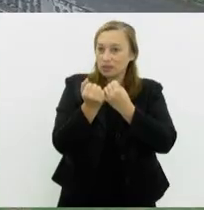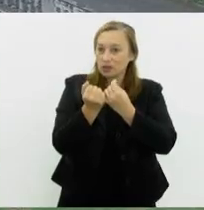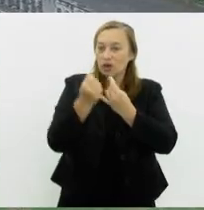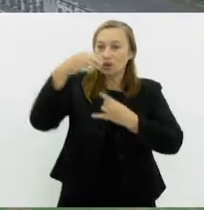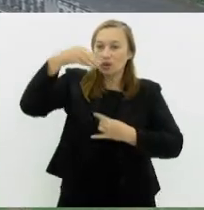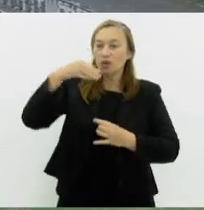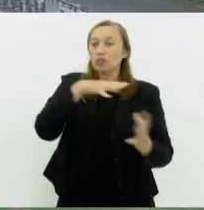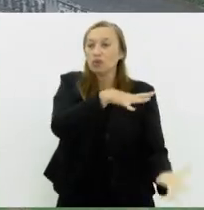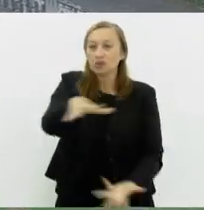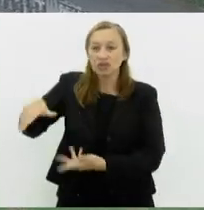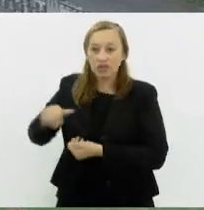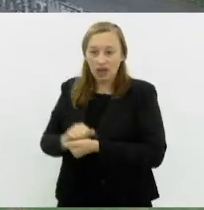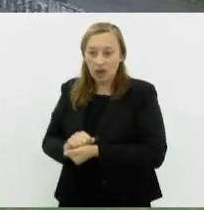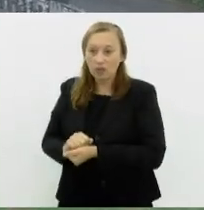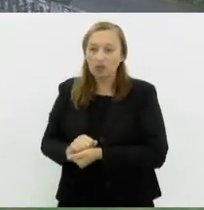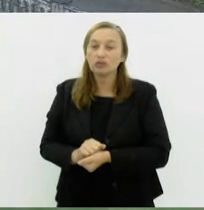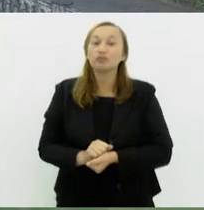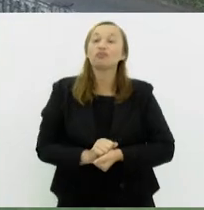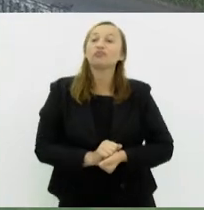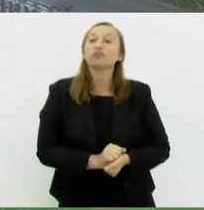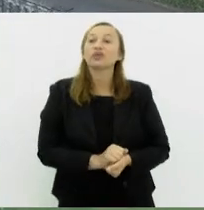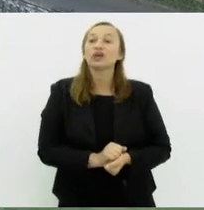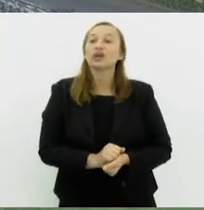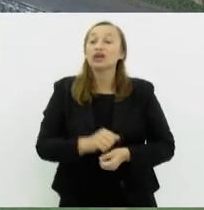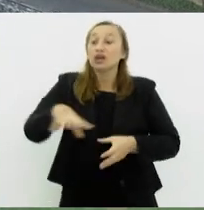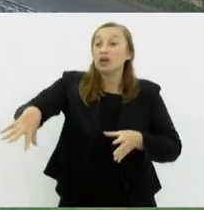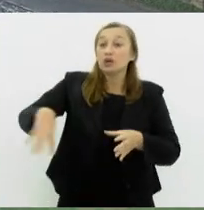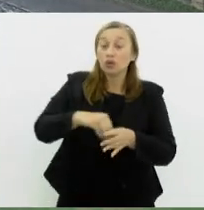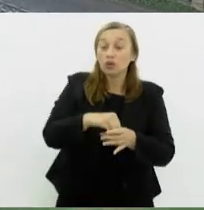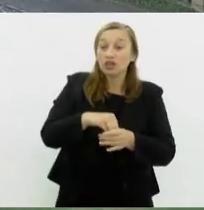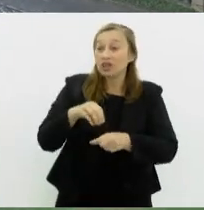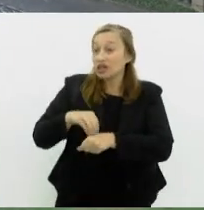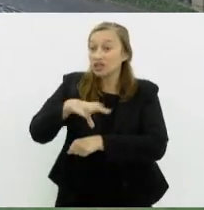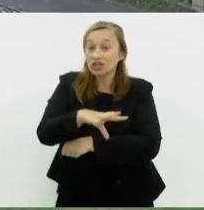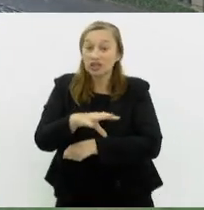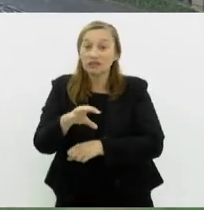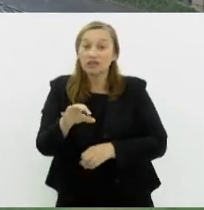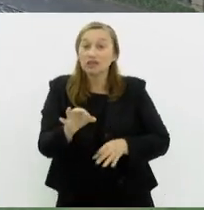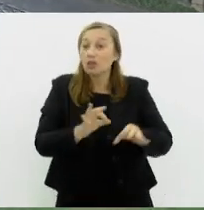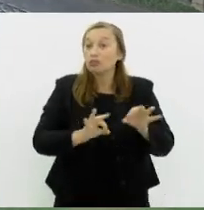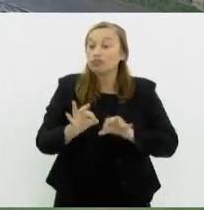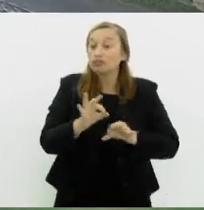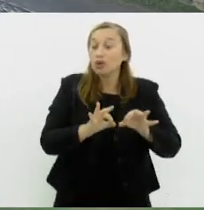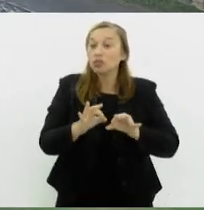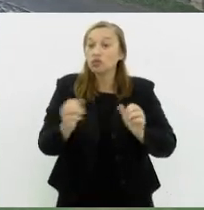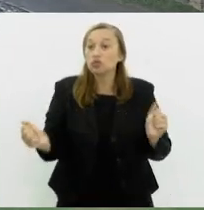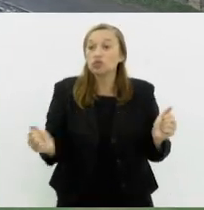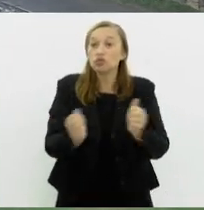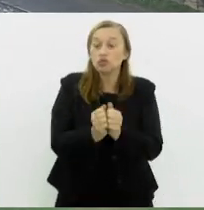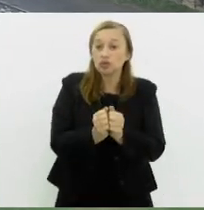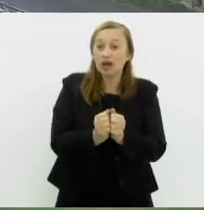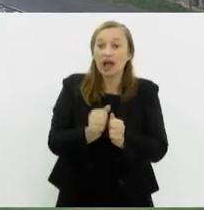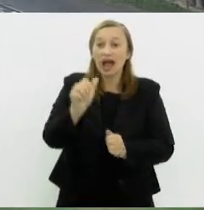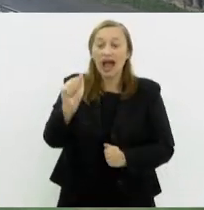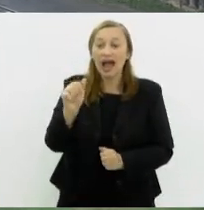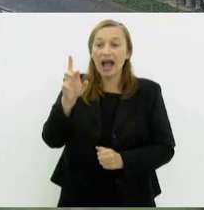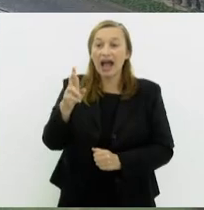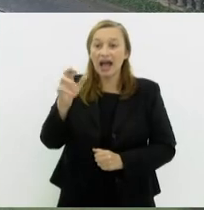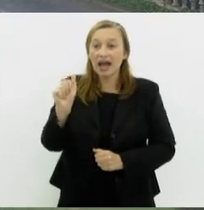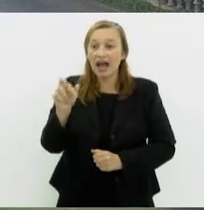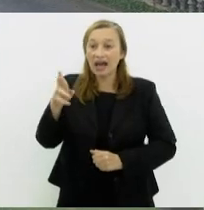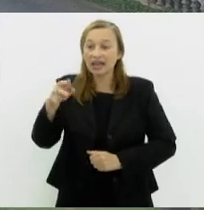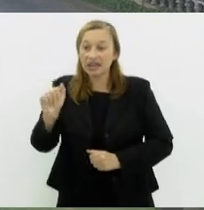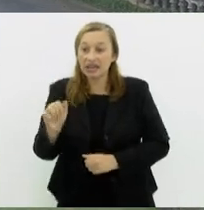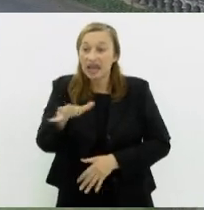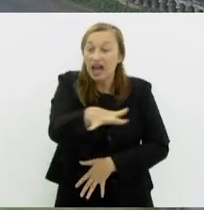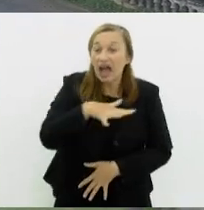A Fundação Oswaldo Cruz foi recentemente incluída na lista indicativa da organização, juntamente com a Chapada do Araripe, abrangendo áreas